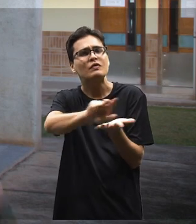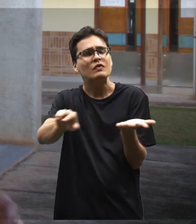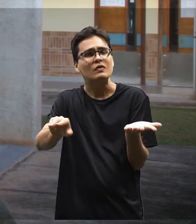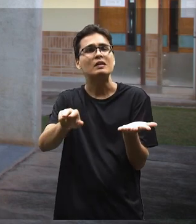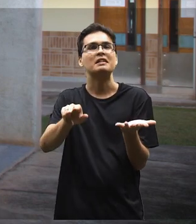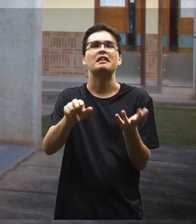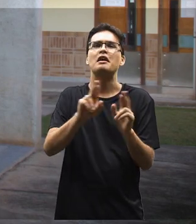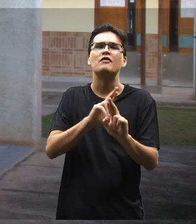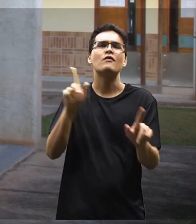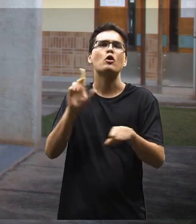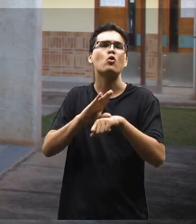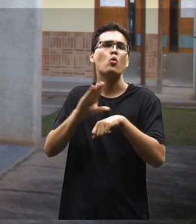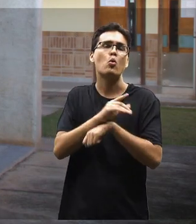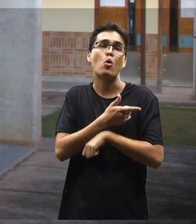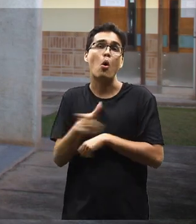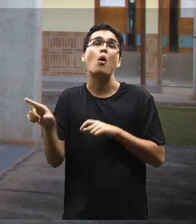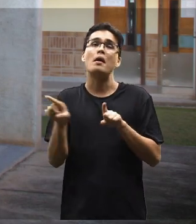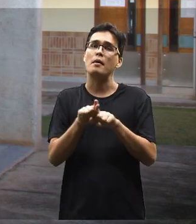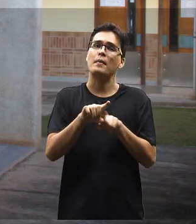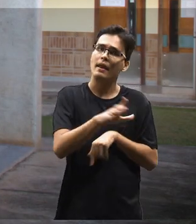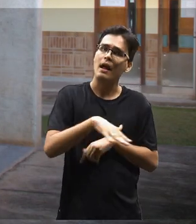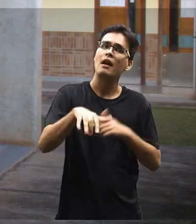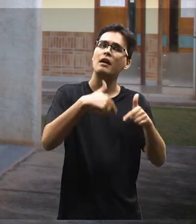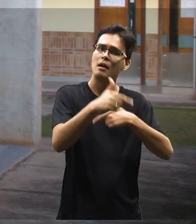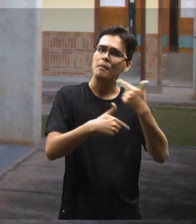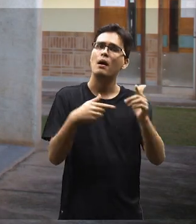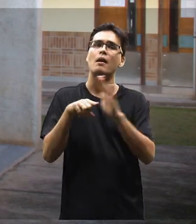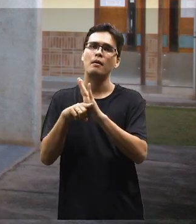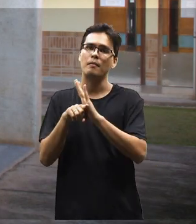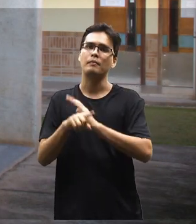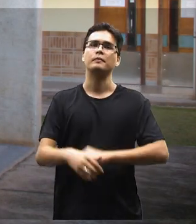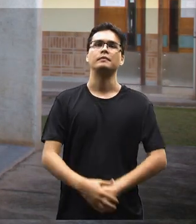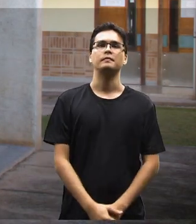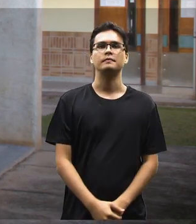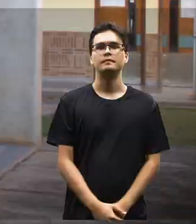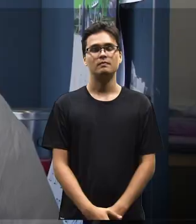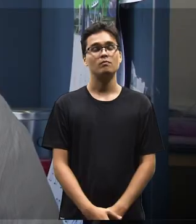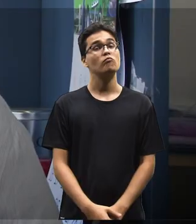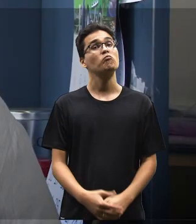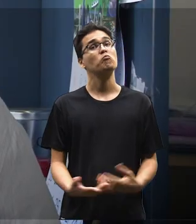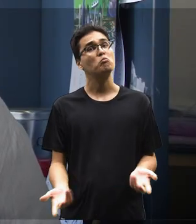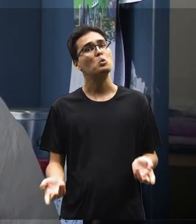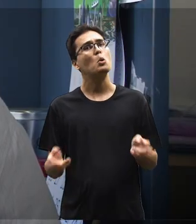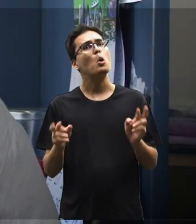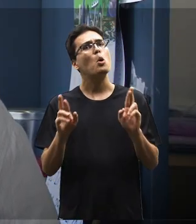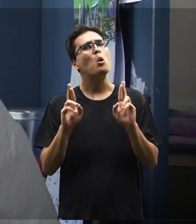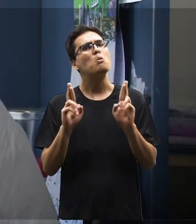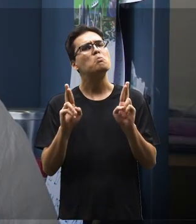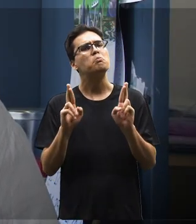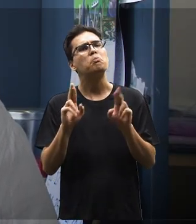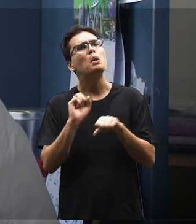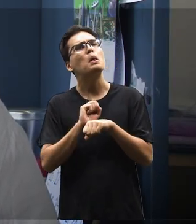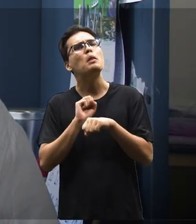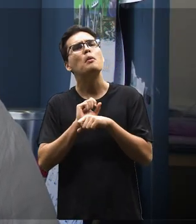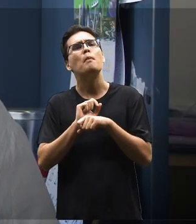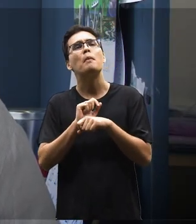opções diferentes de outros cursos, tanto no mercado de trabalho como para pesquisa também. O que se espera normalmente